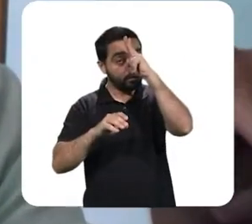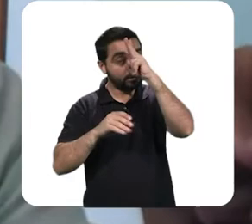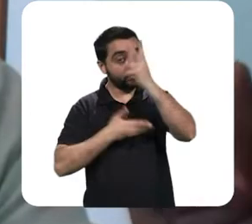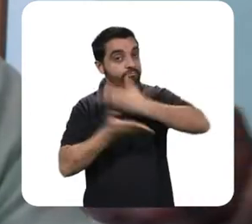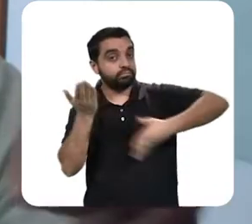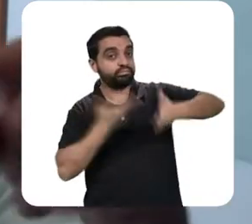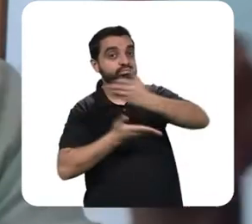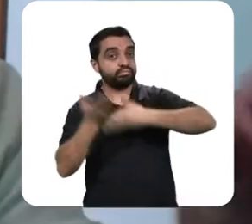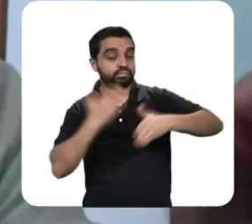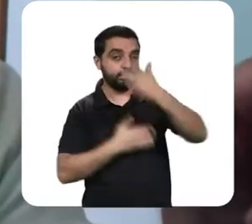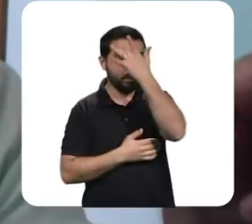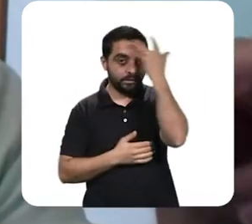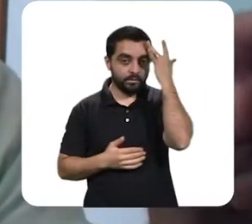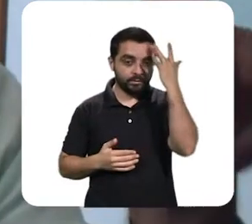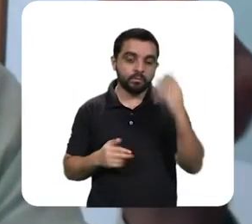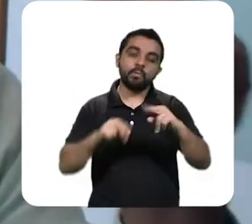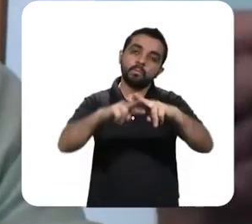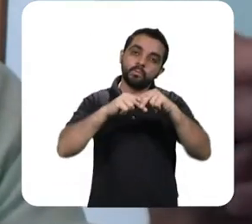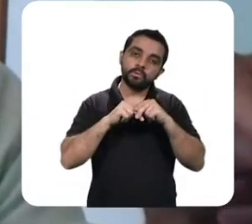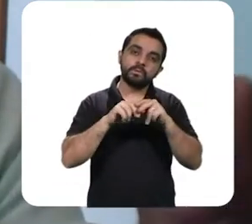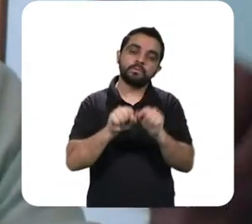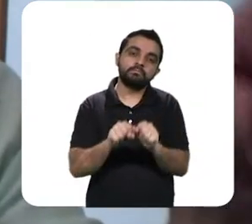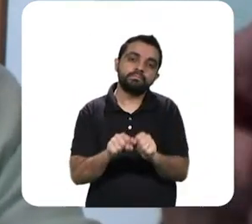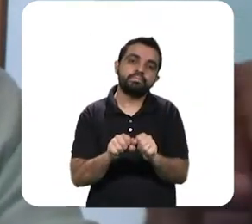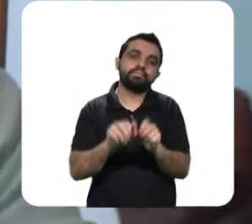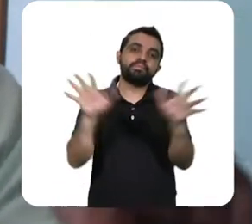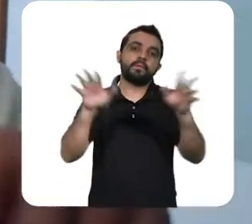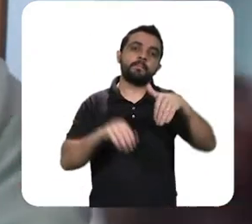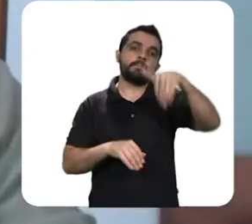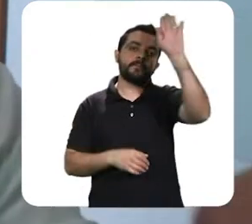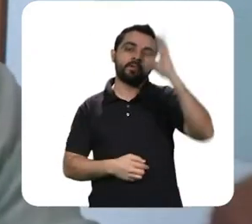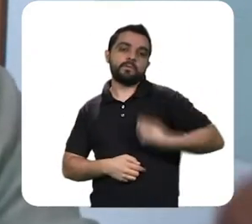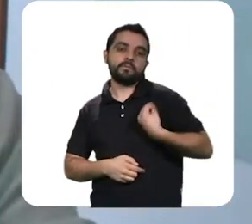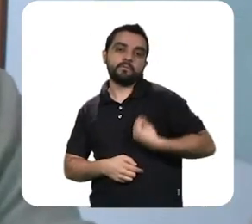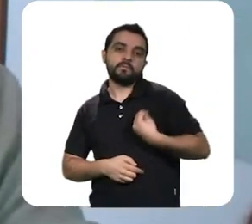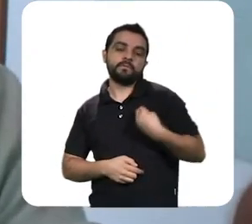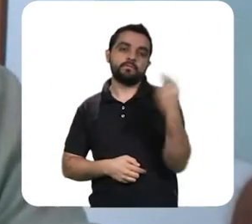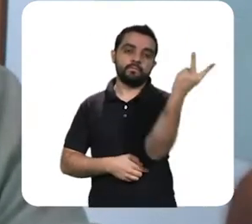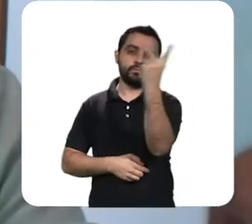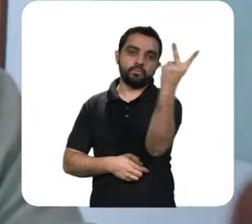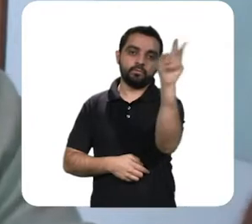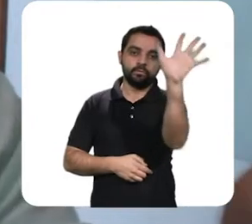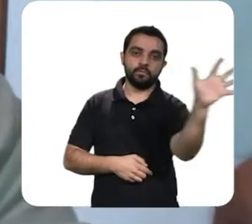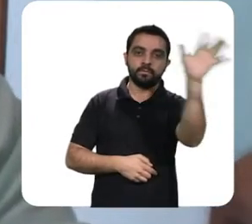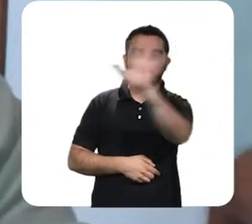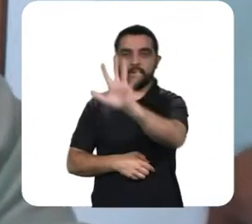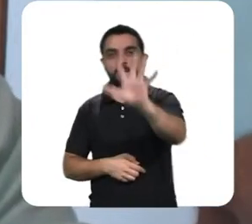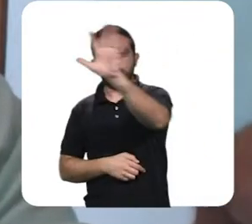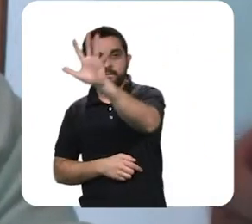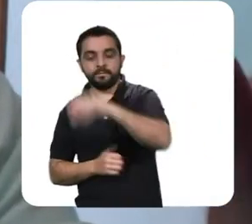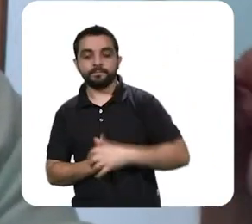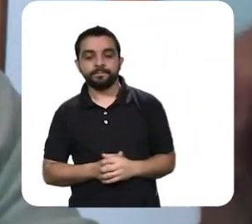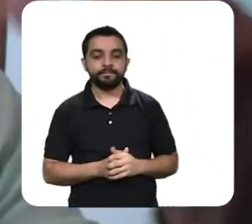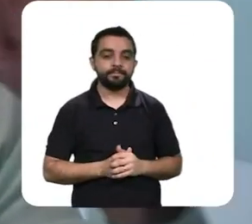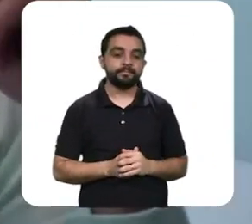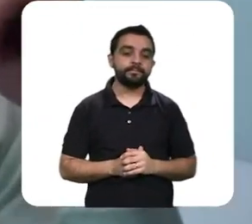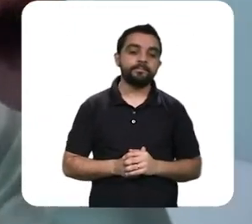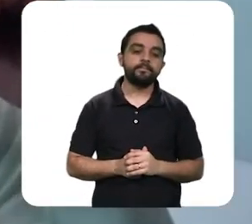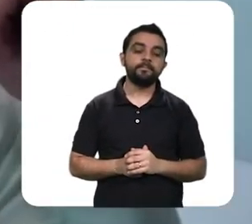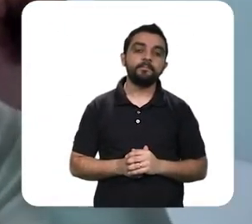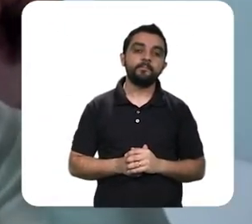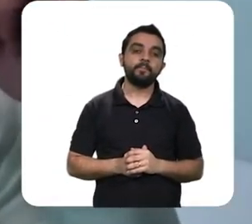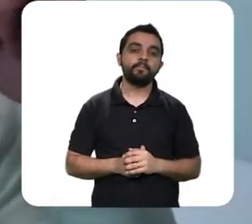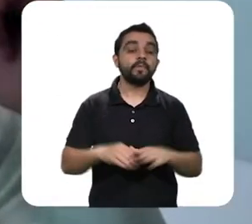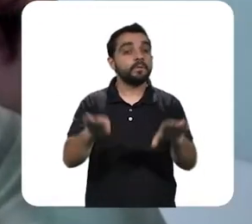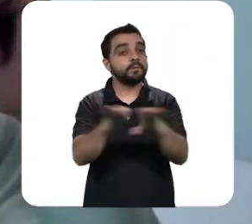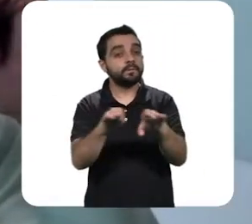intensificação da crise do corona por esses países e nessas regiões uma das coisas que está